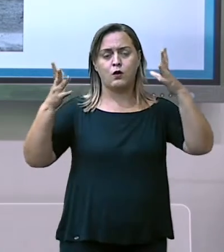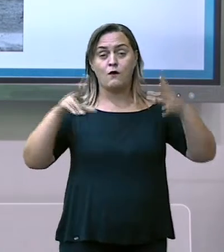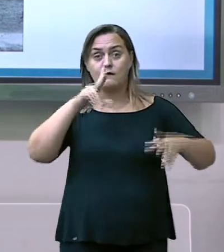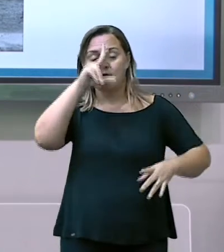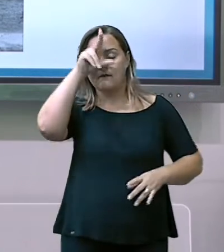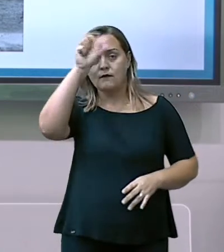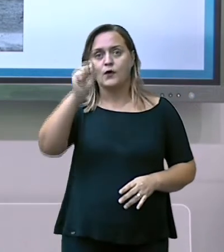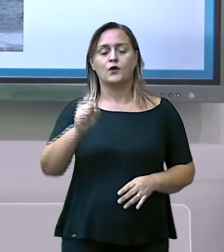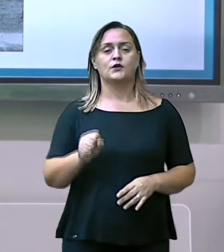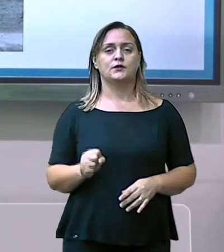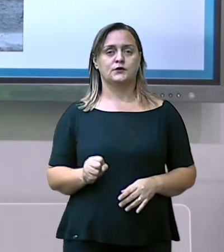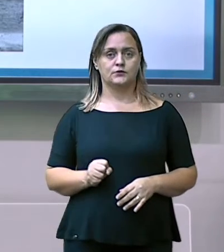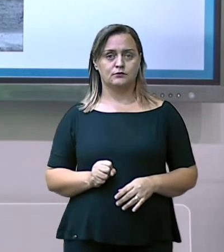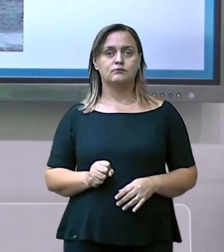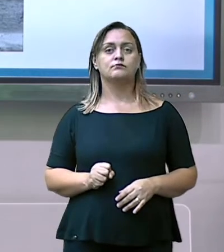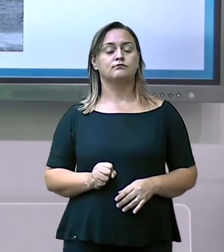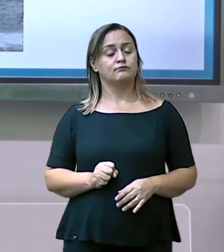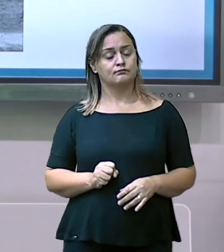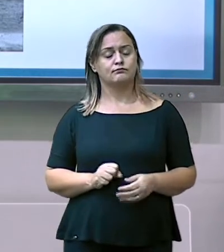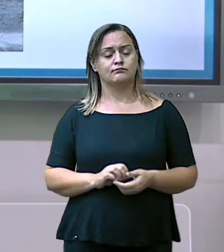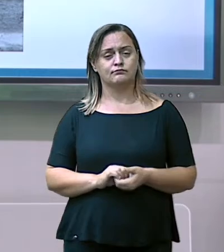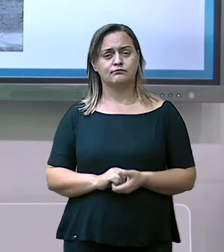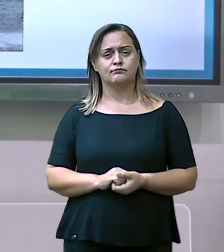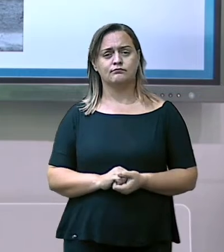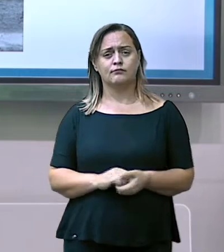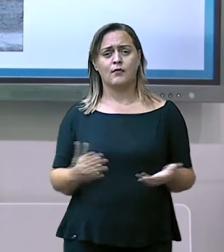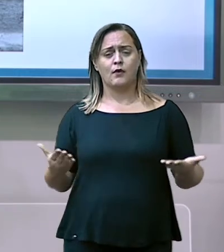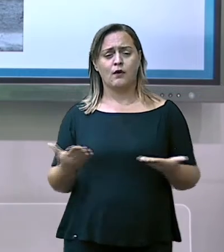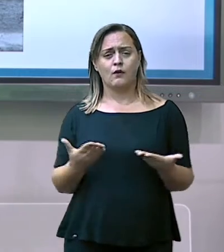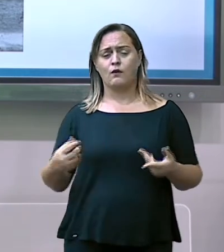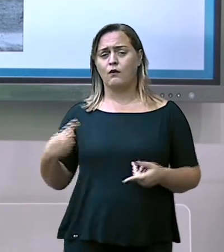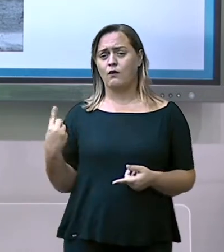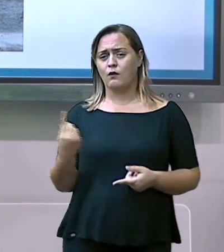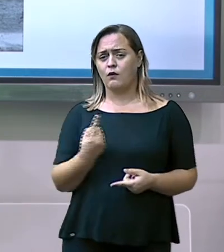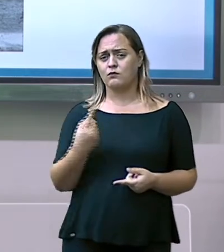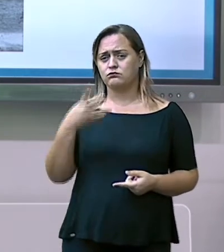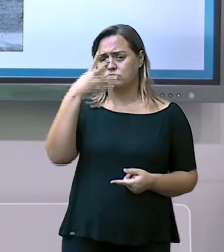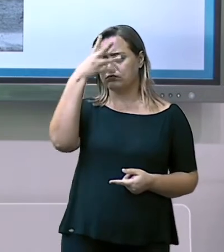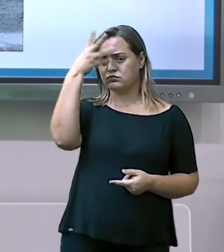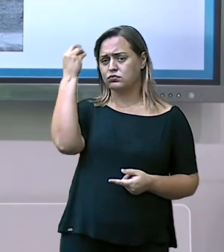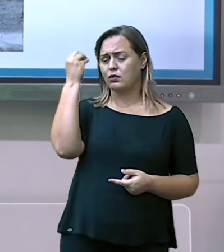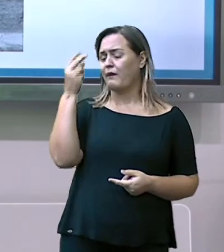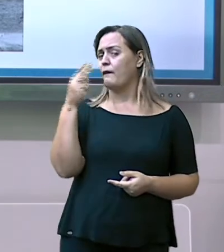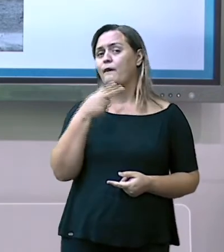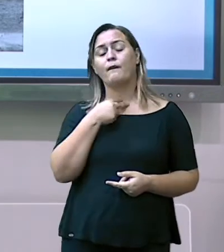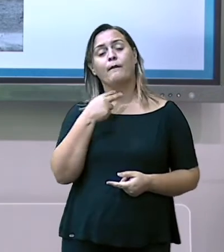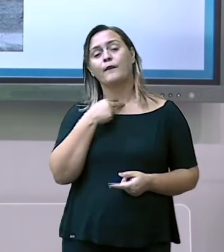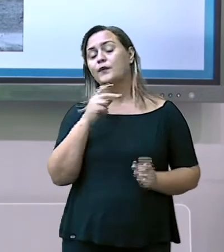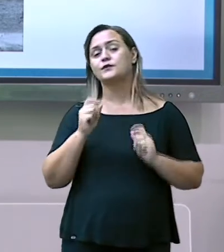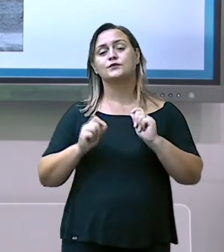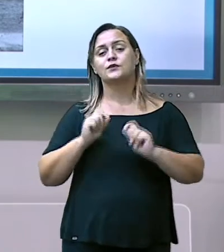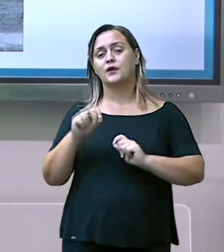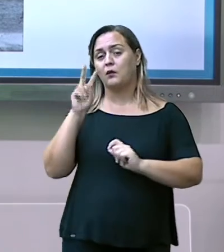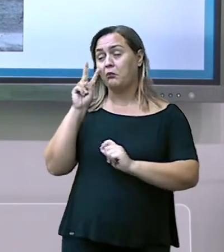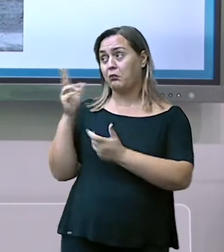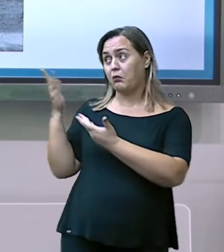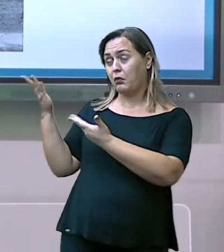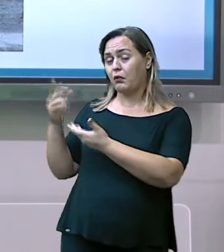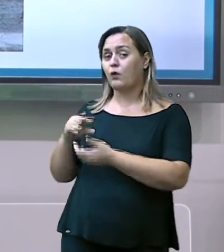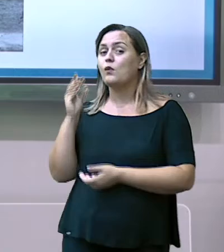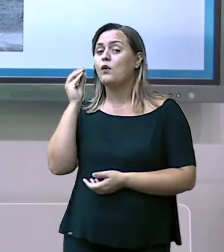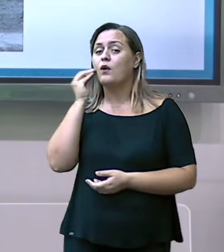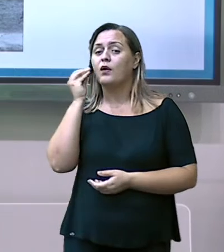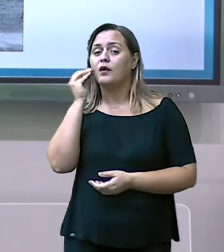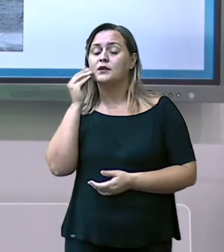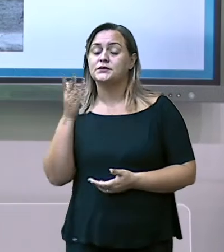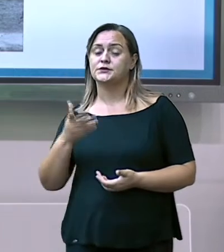podemos esquecer que teste nuclear a bomba que